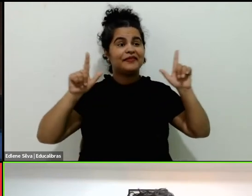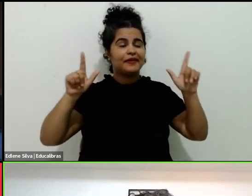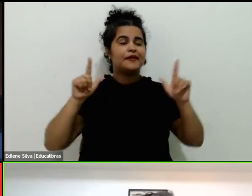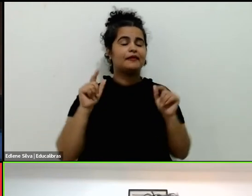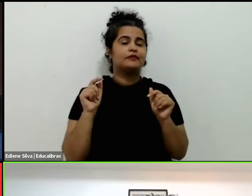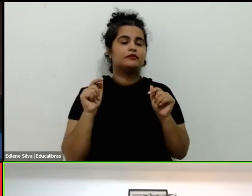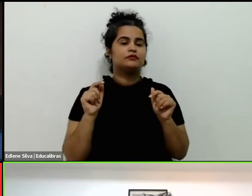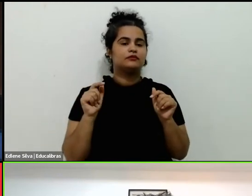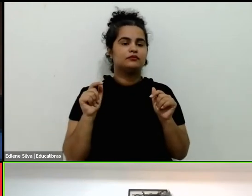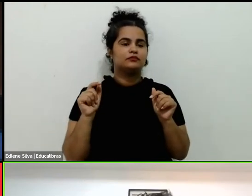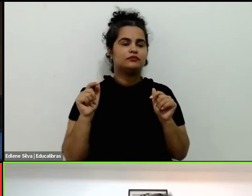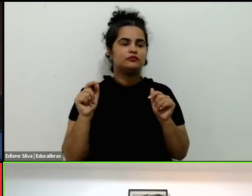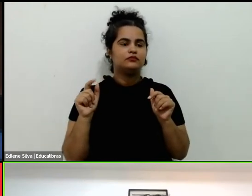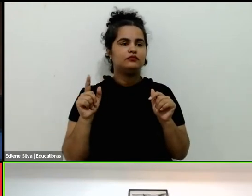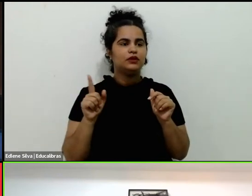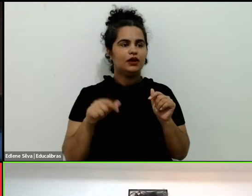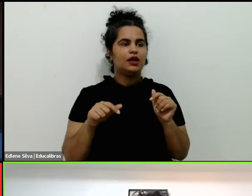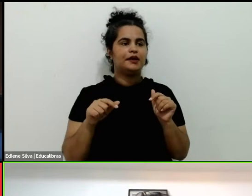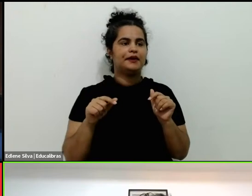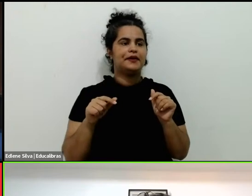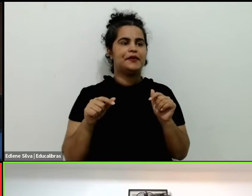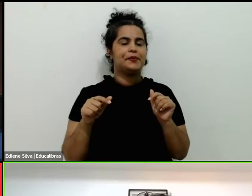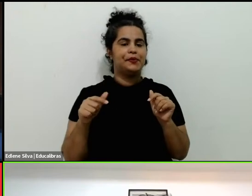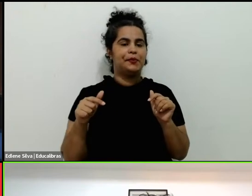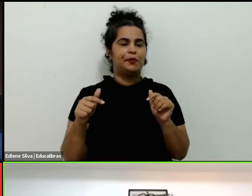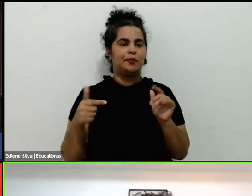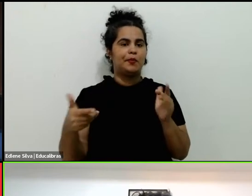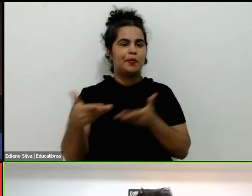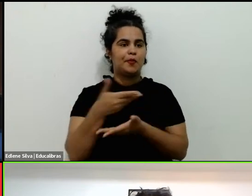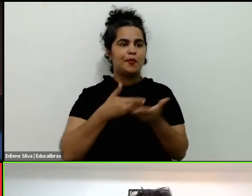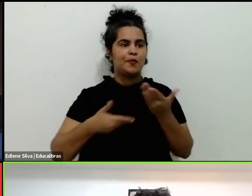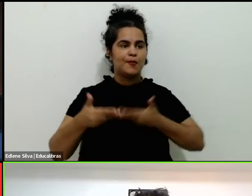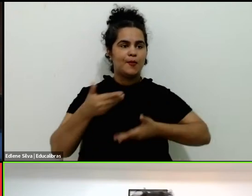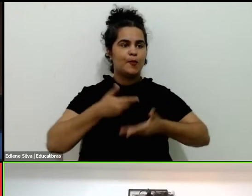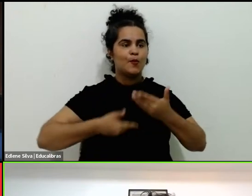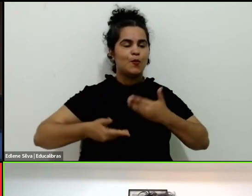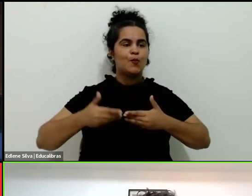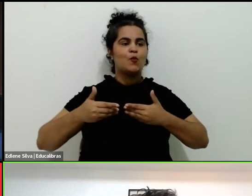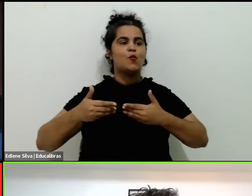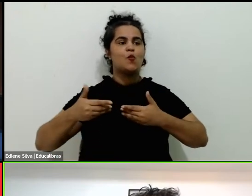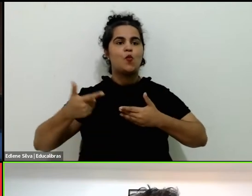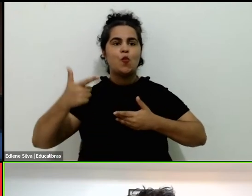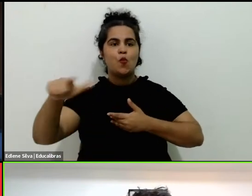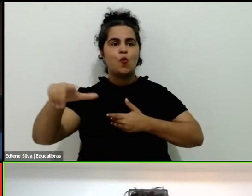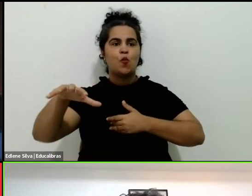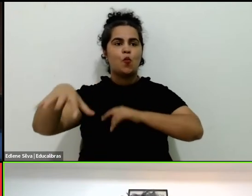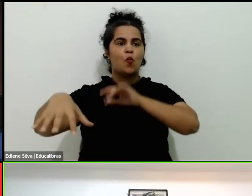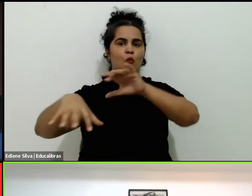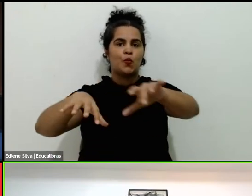humana, necessariamente tem que converger com outras manifestações e com outro tipo de experiências.